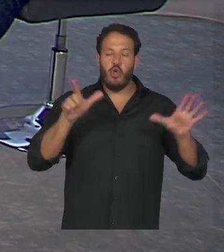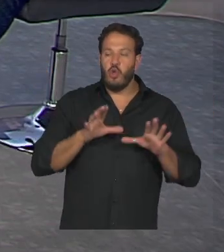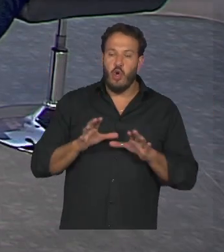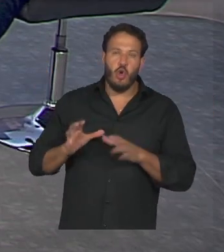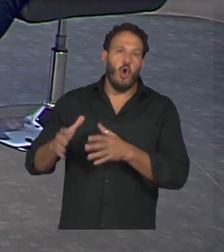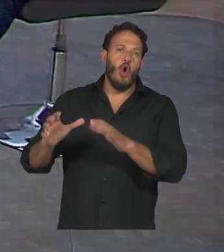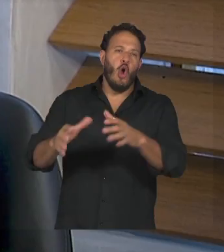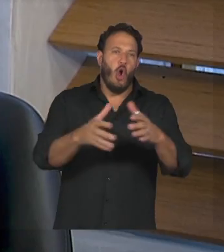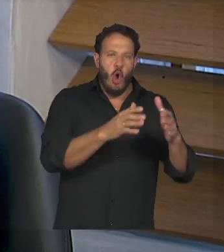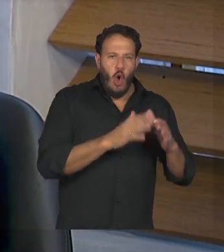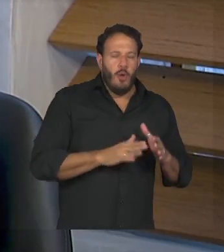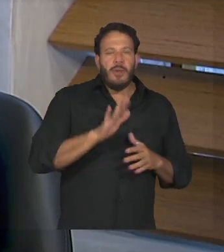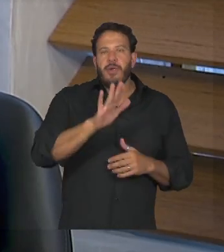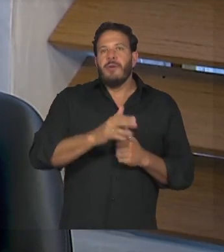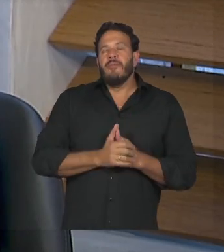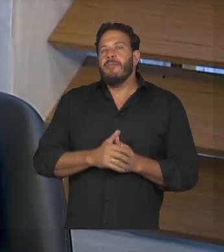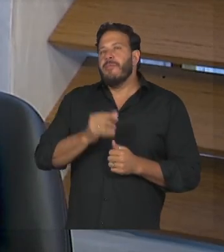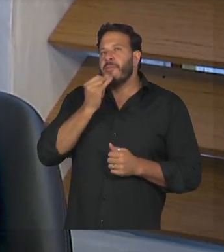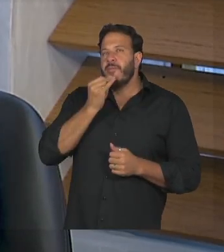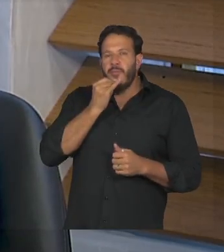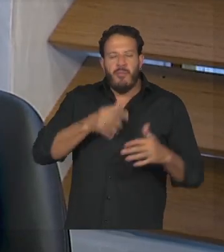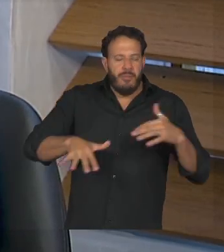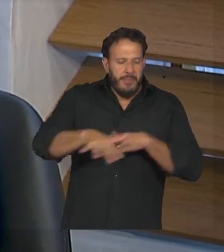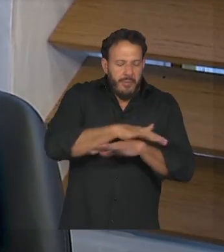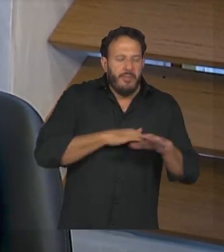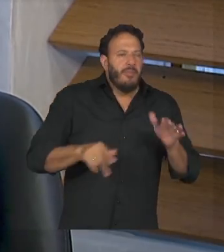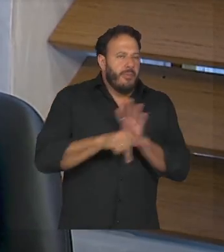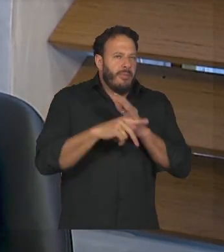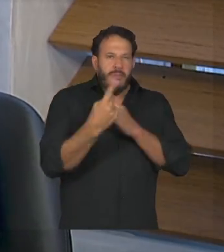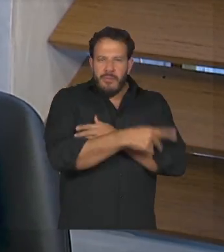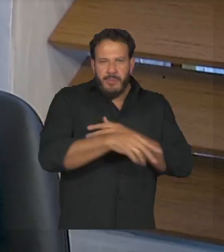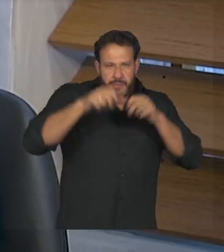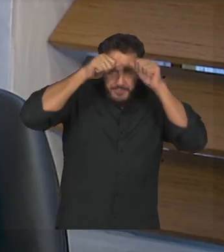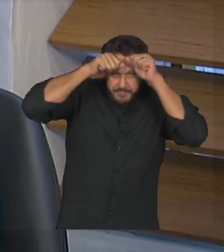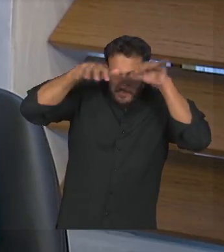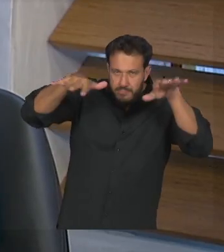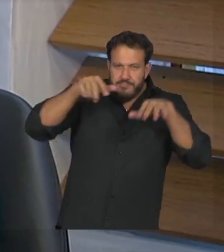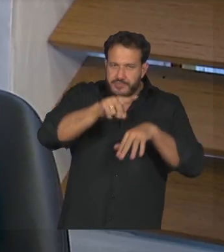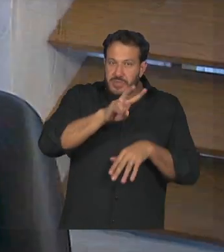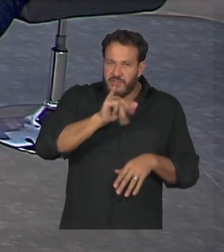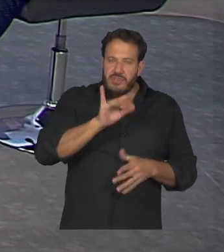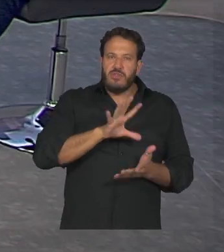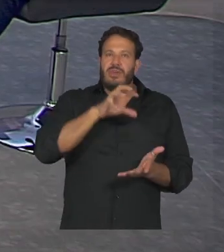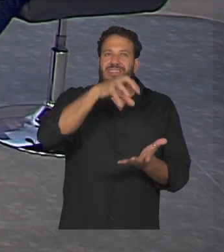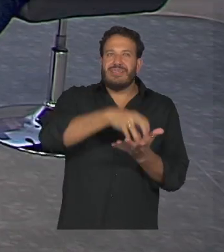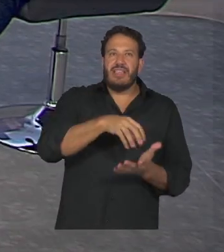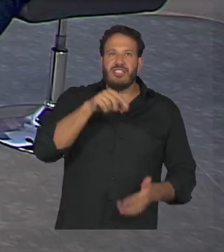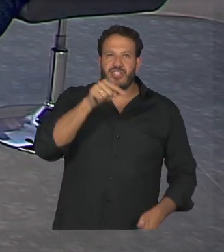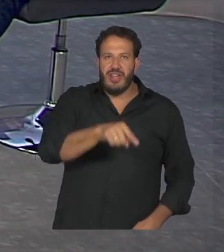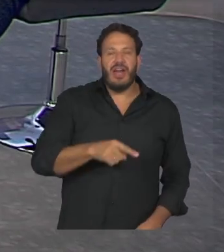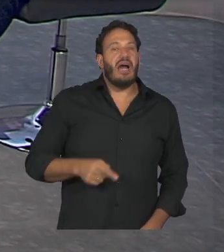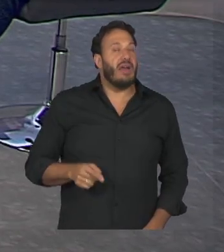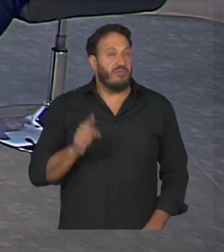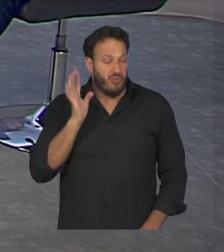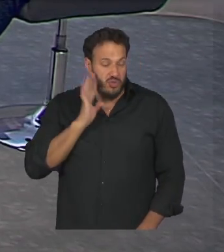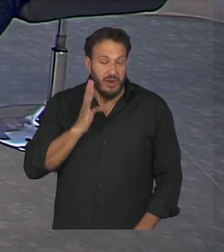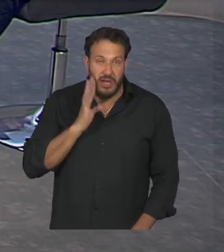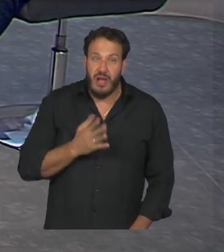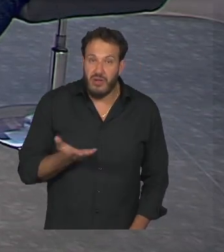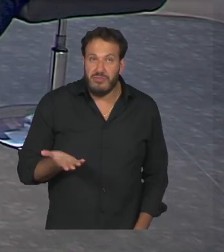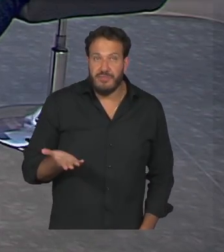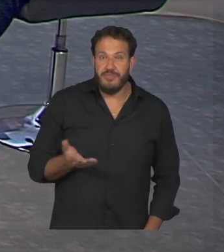exemplo é o pessoal dos autistas alvinegros terão uma sede lá dentro legal que serão que